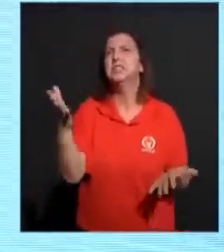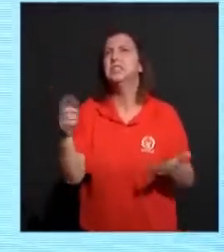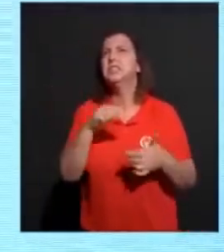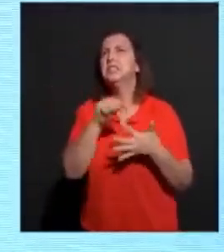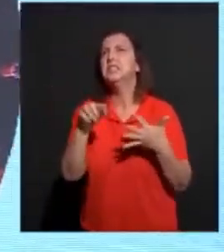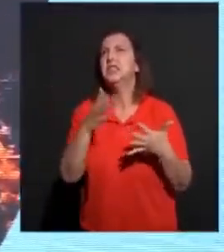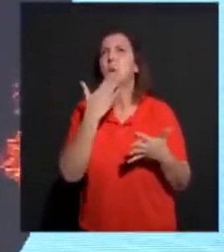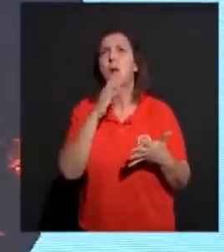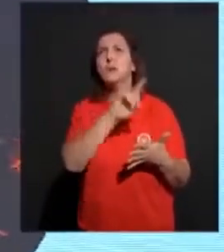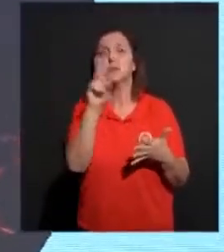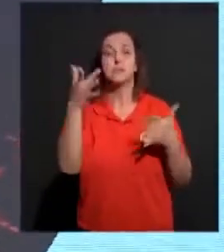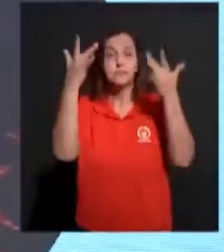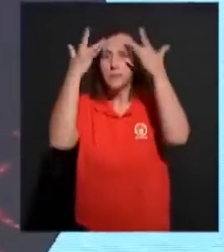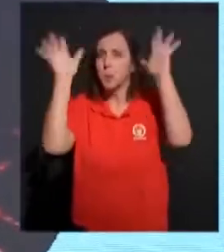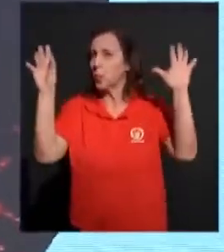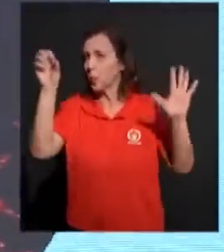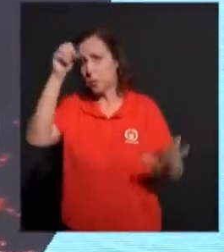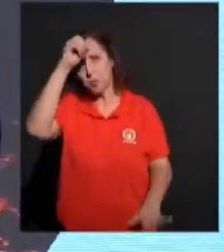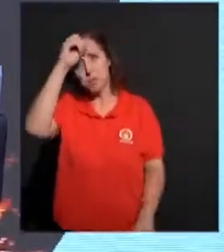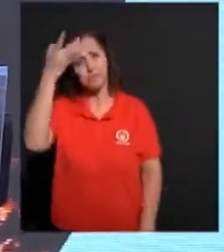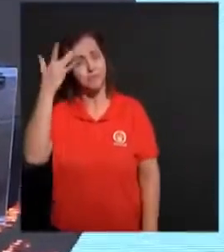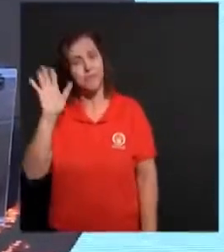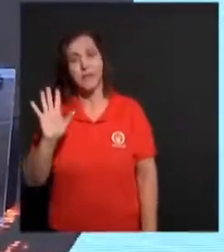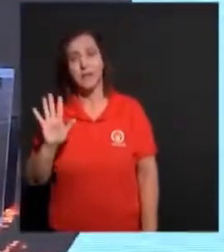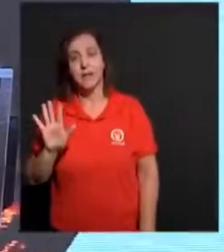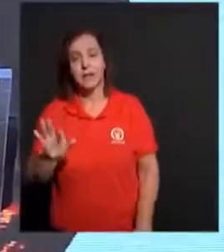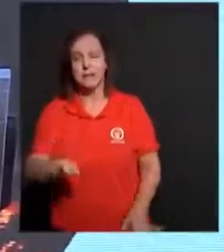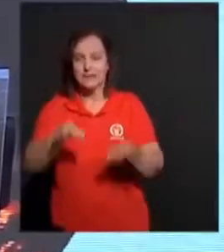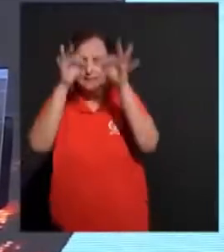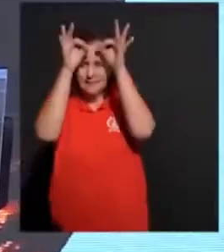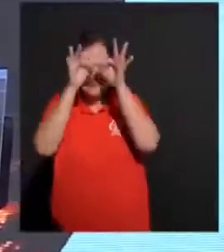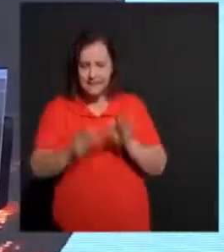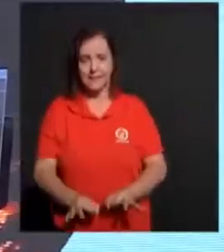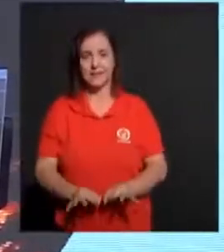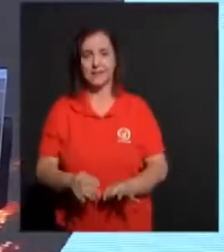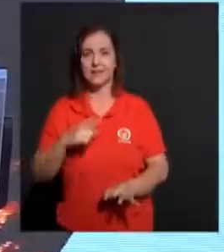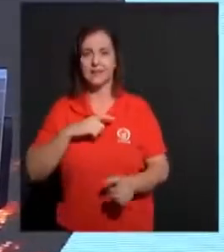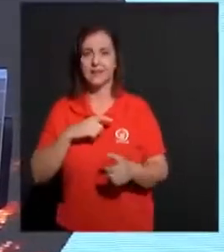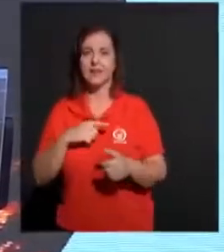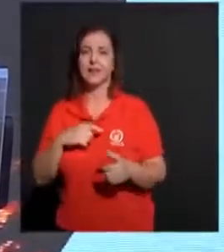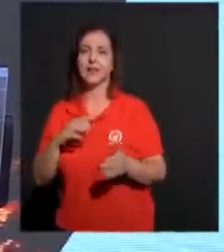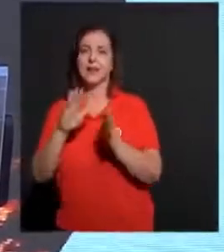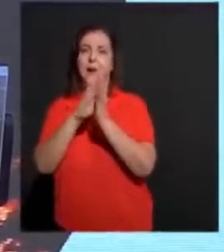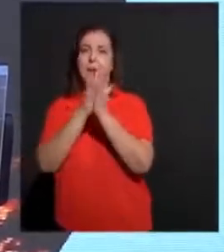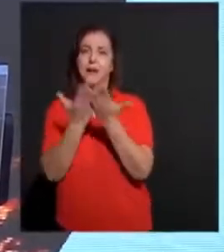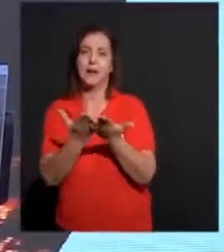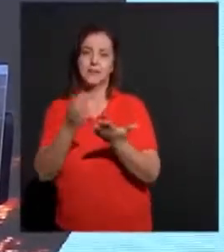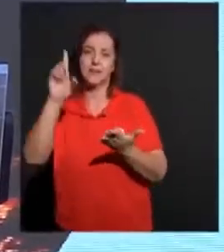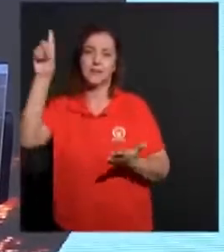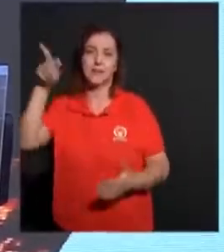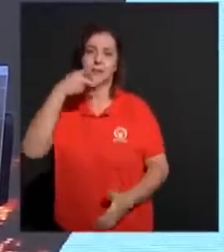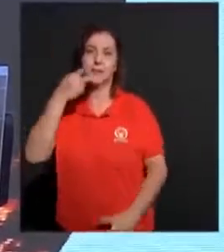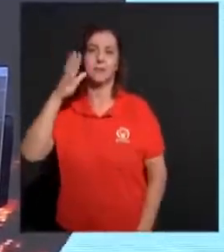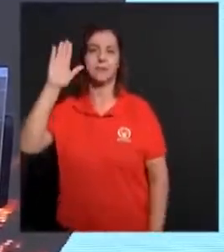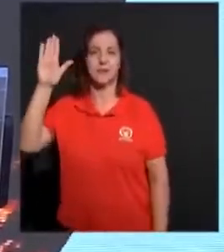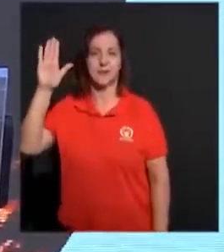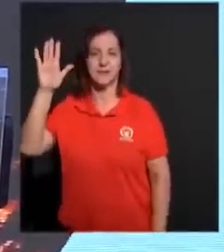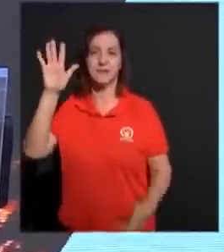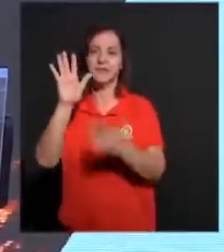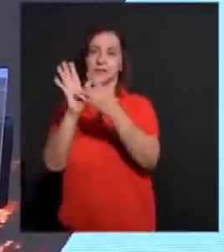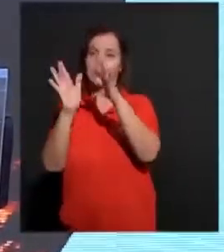Não tem como saber. Não sabemos. Mas uma convicção nós temos. Existe uma palavra. Dele para conosco. Que Ele